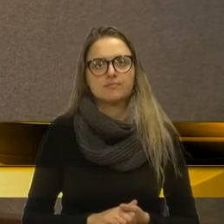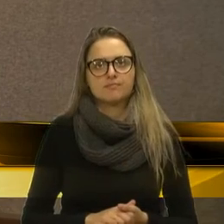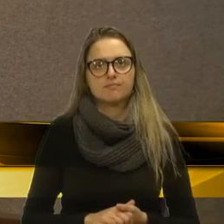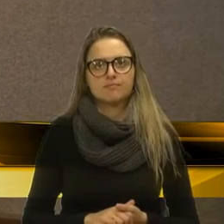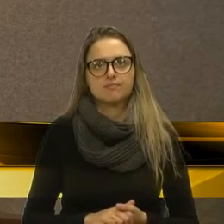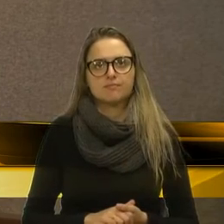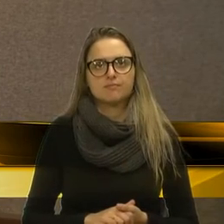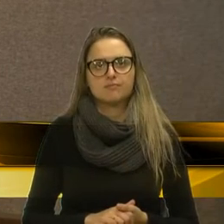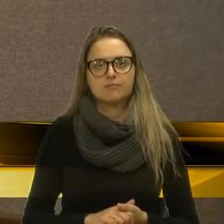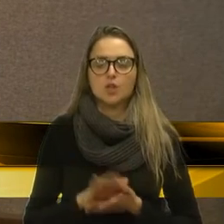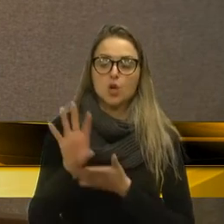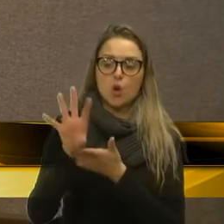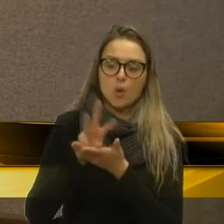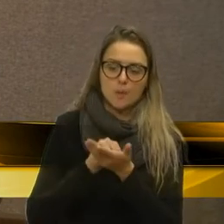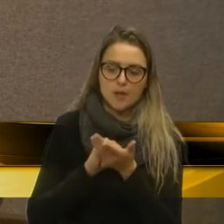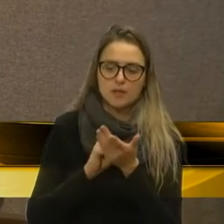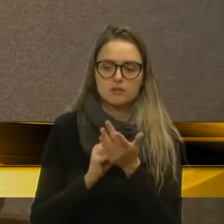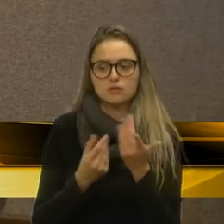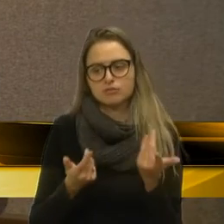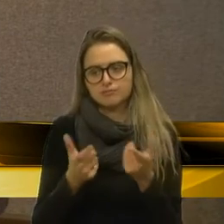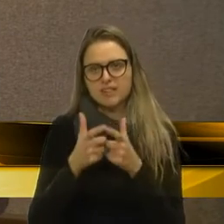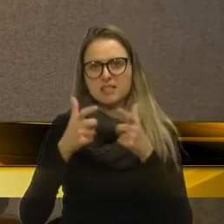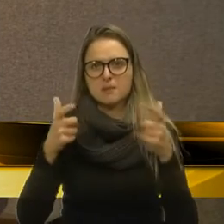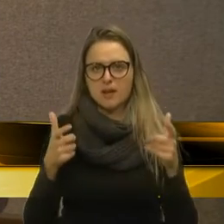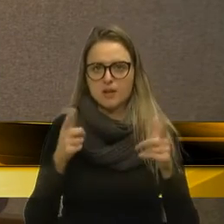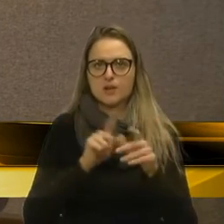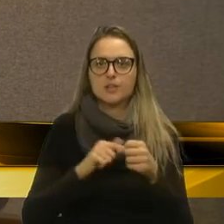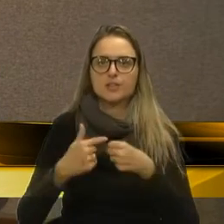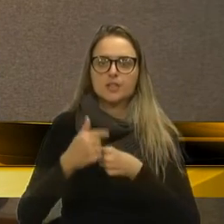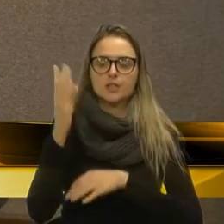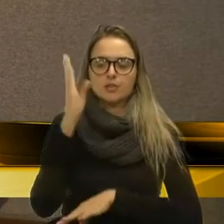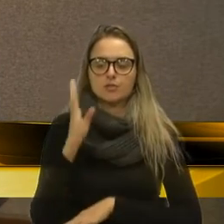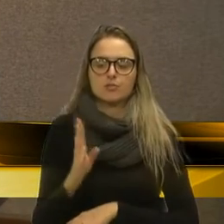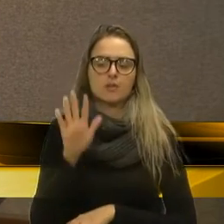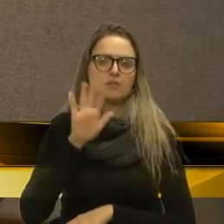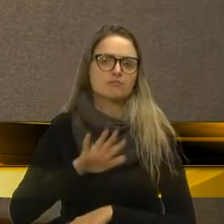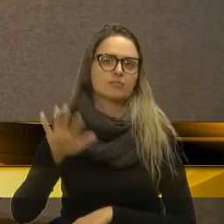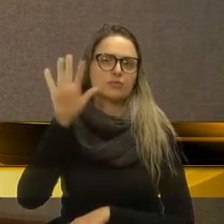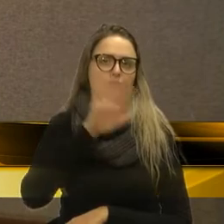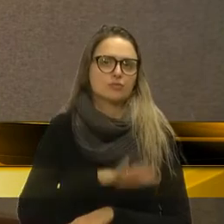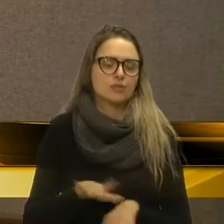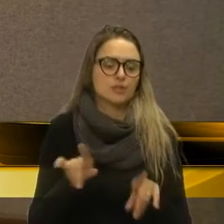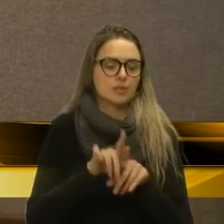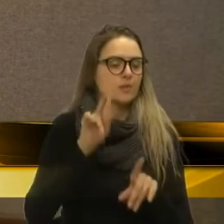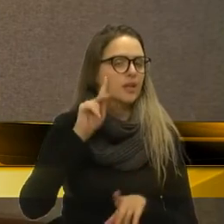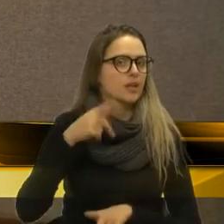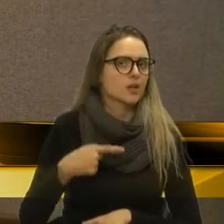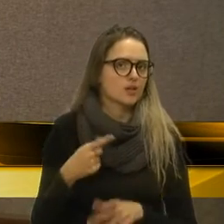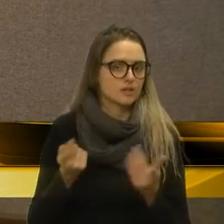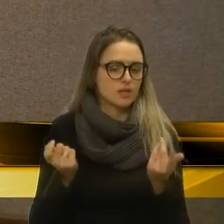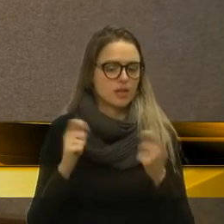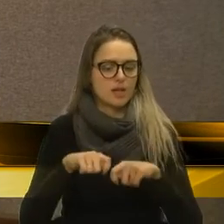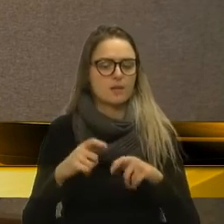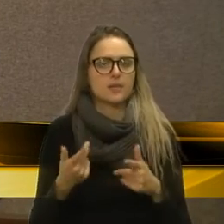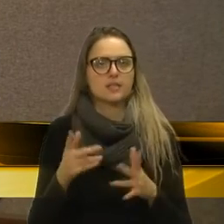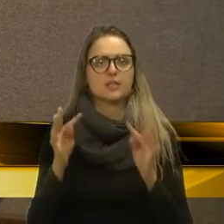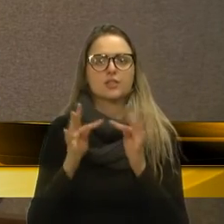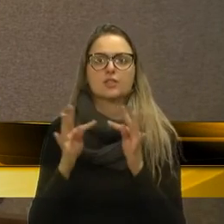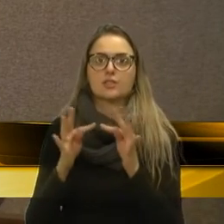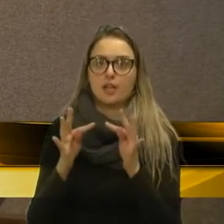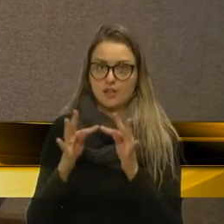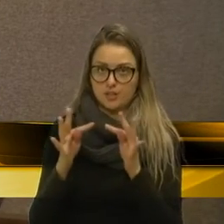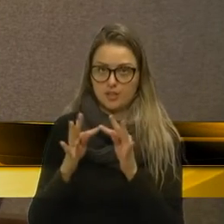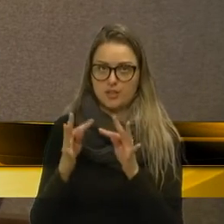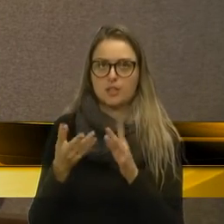seguindo o exemplo da maioria das grandes cidades brasileiras e também reconhecendo a capacidade técnica